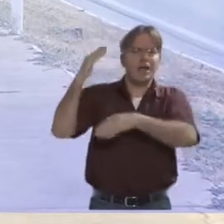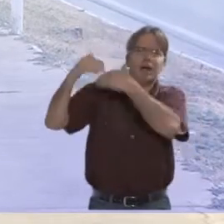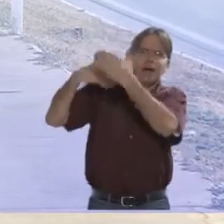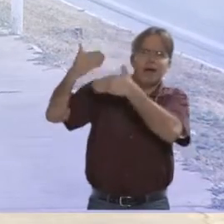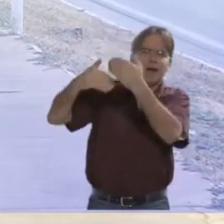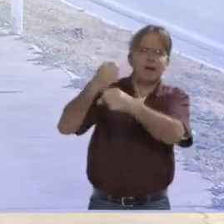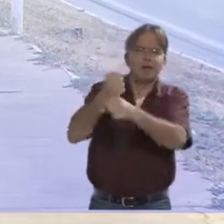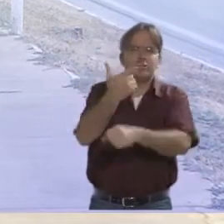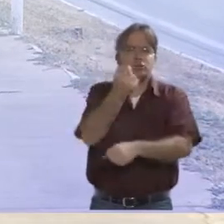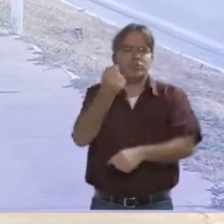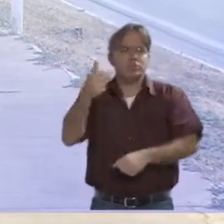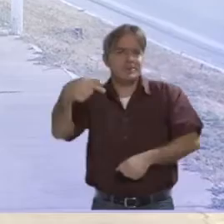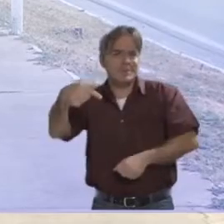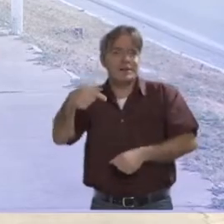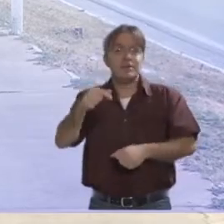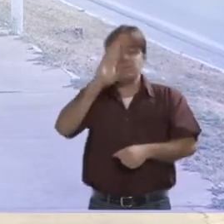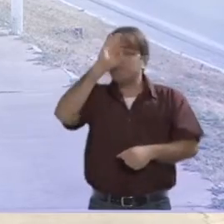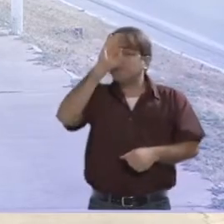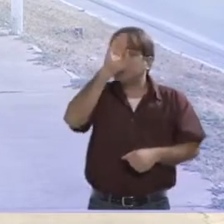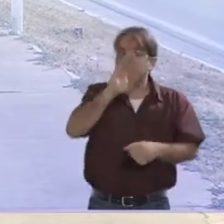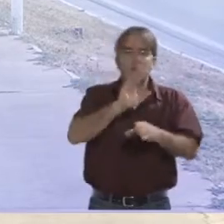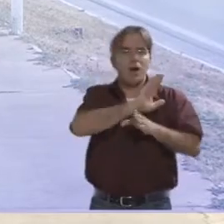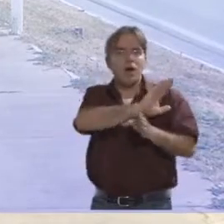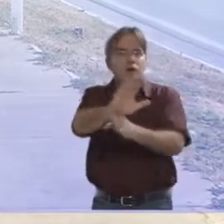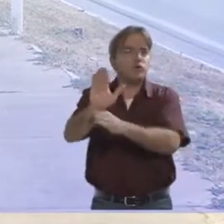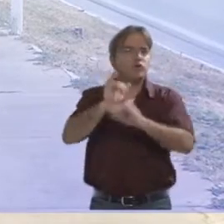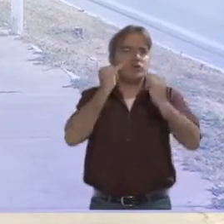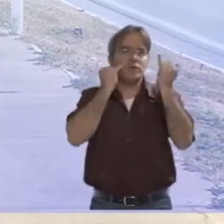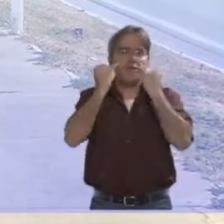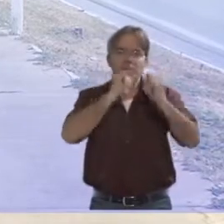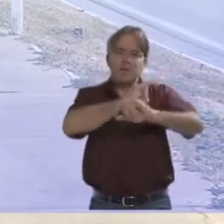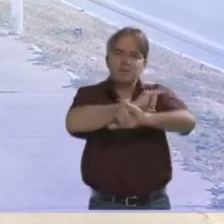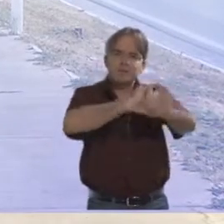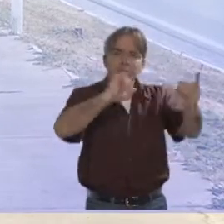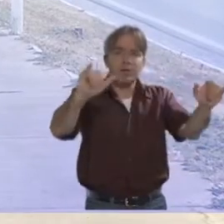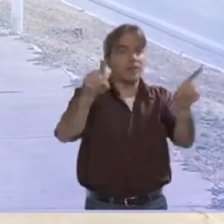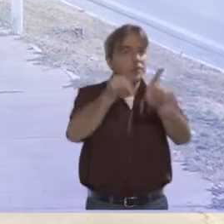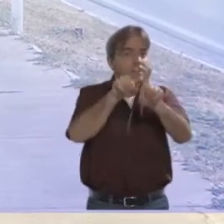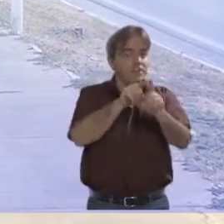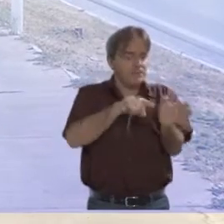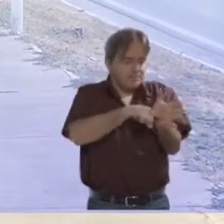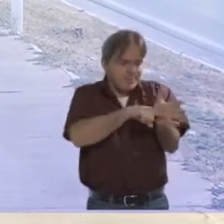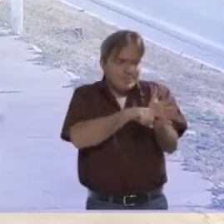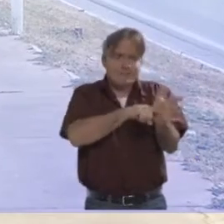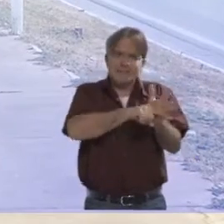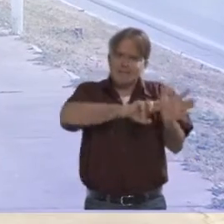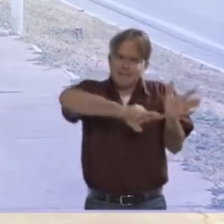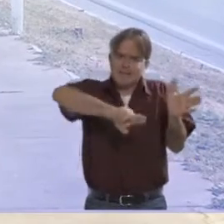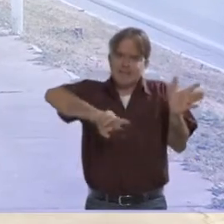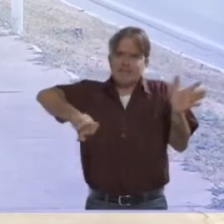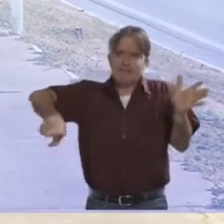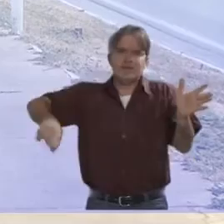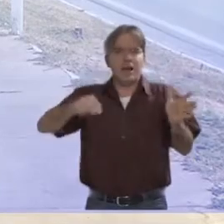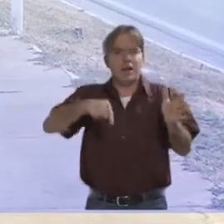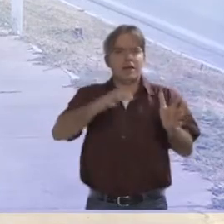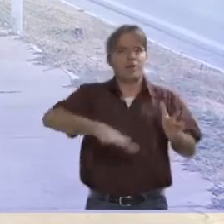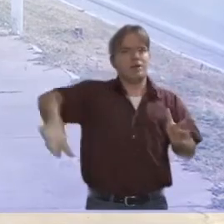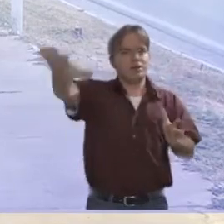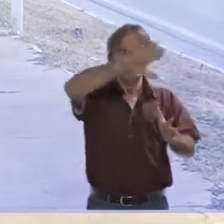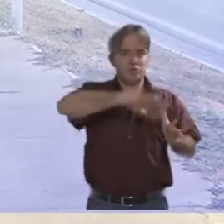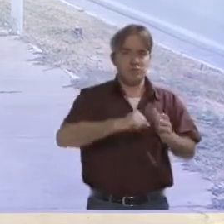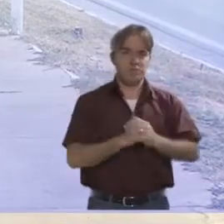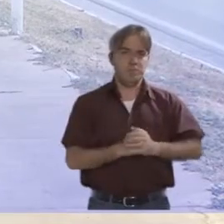2007 e é o principal órgão para realizar essas previsões, que também servem como base de pesquisa para muitas áreas do Nordeste.